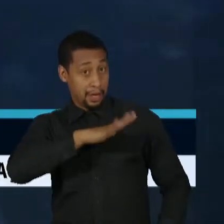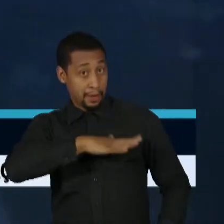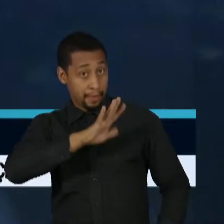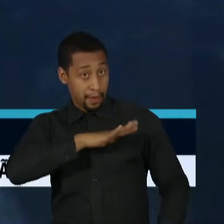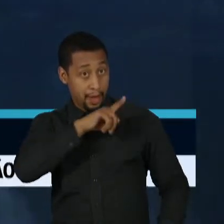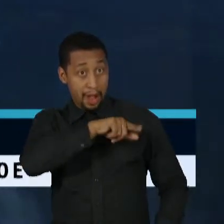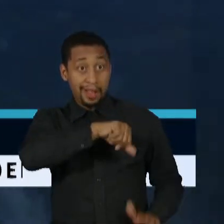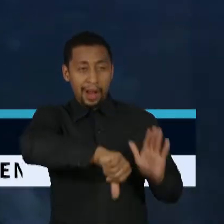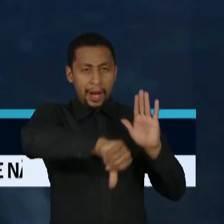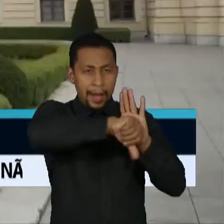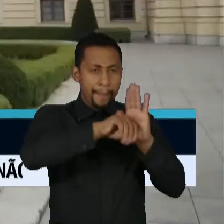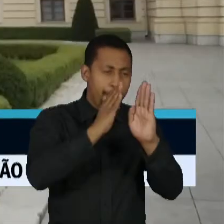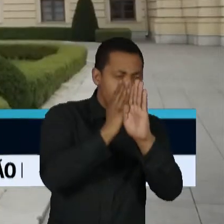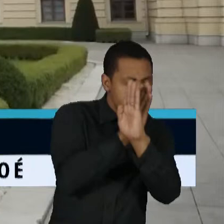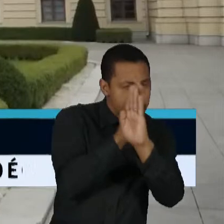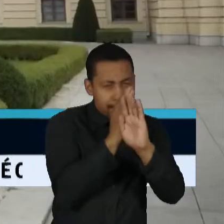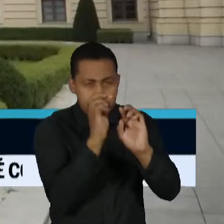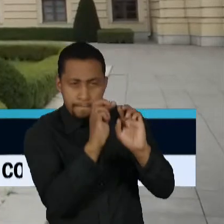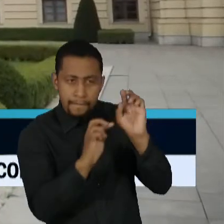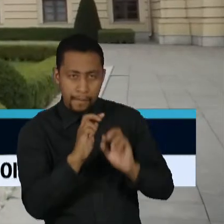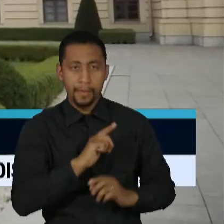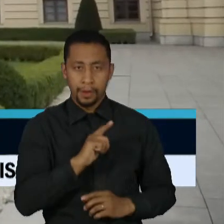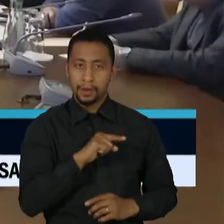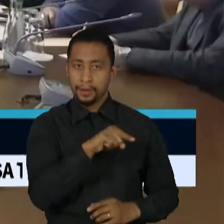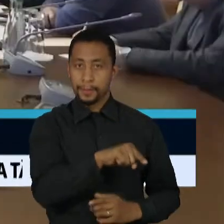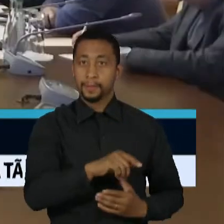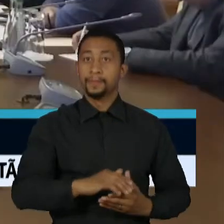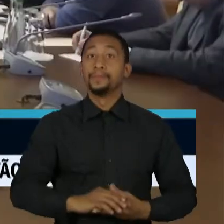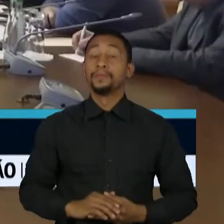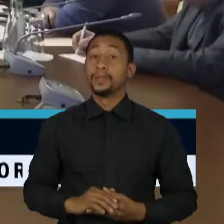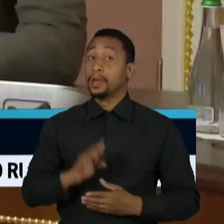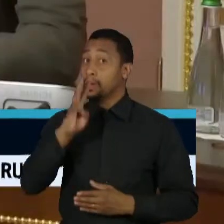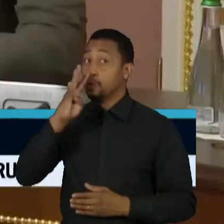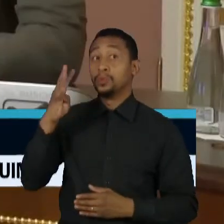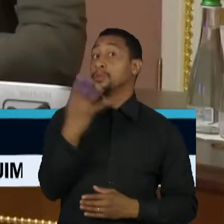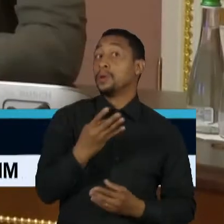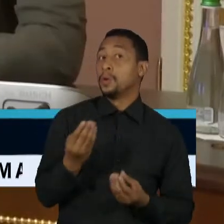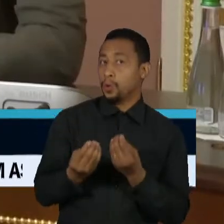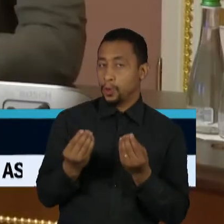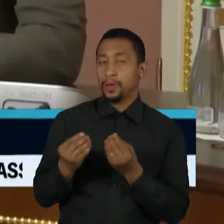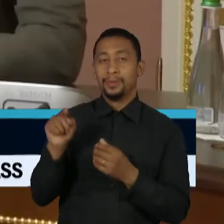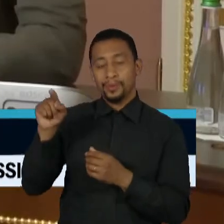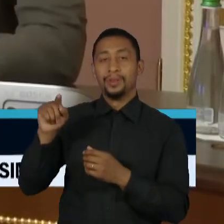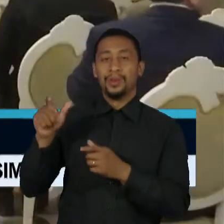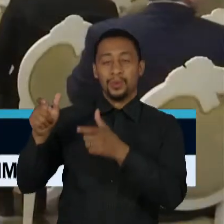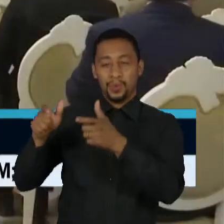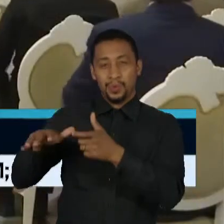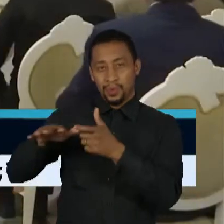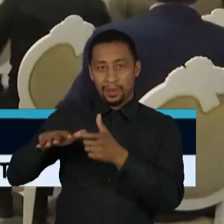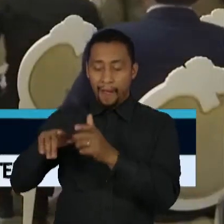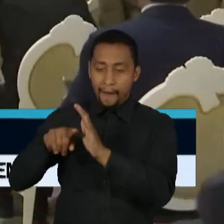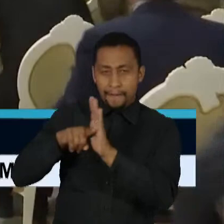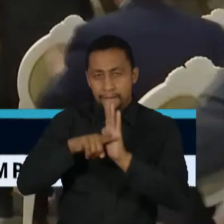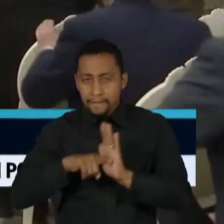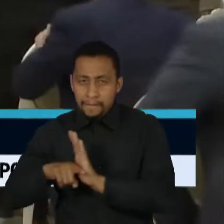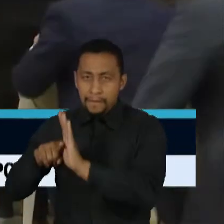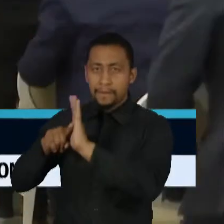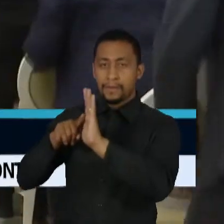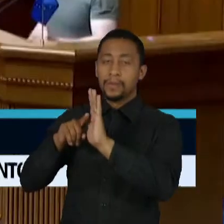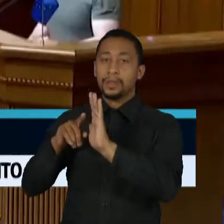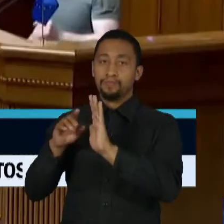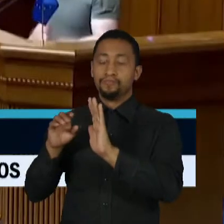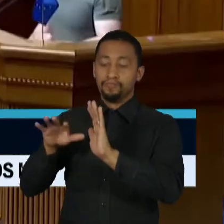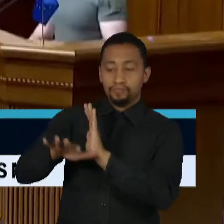crimes de espionagem. A acusação partiu da Agência de Inteligência da Ucrânia, que apontou o caso como um